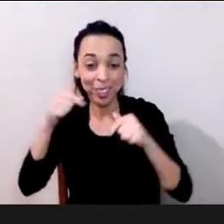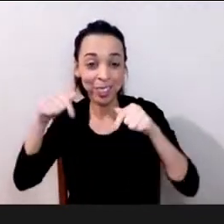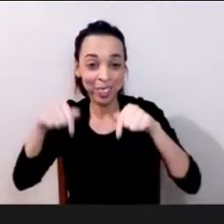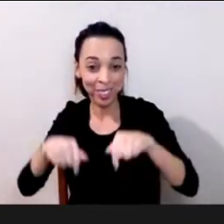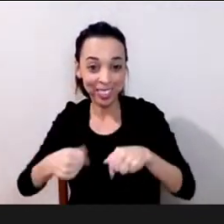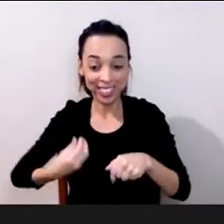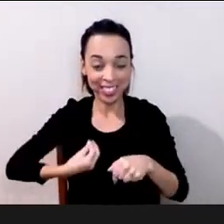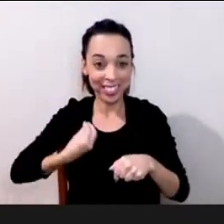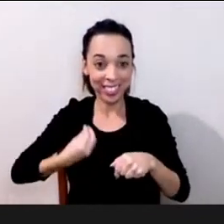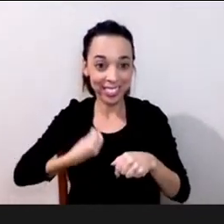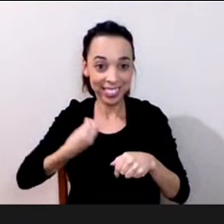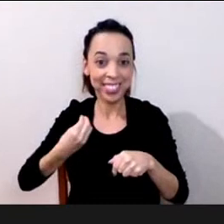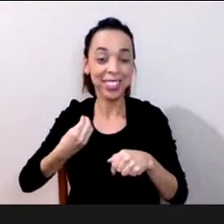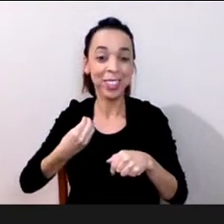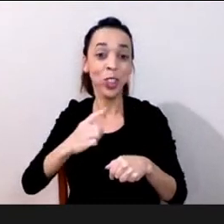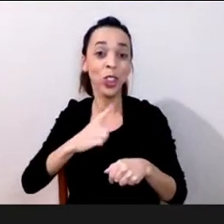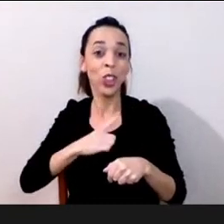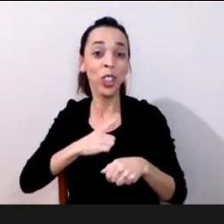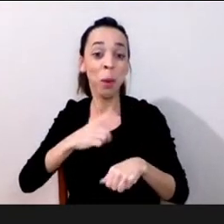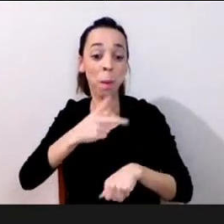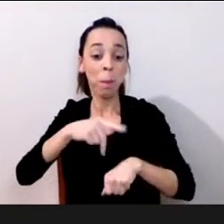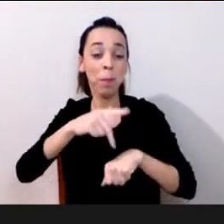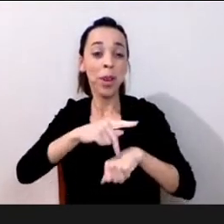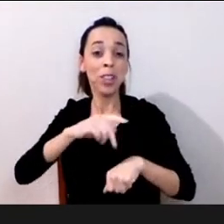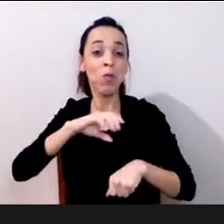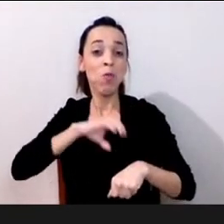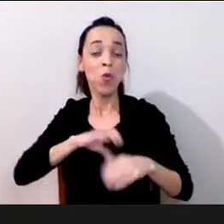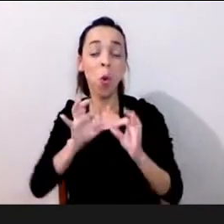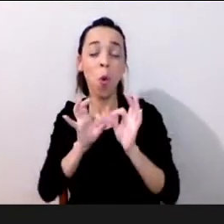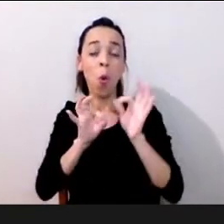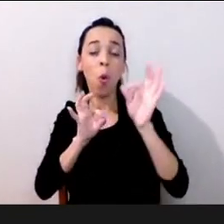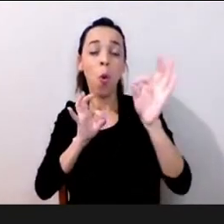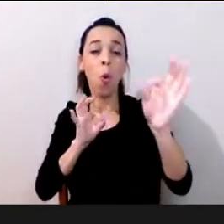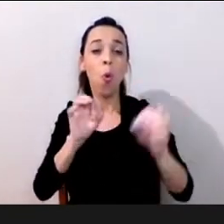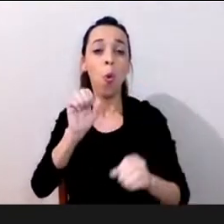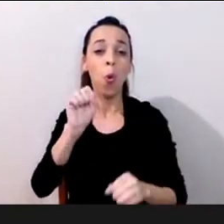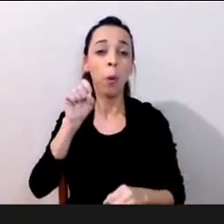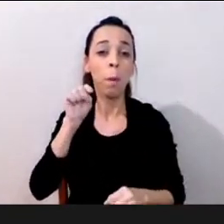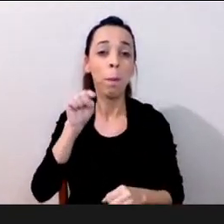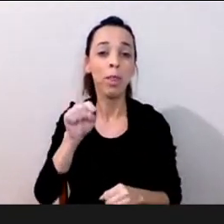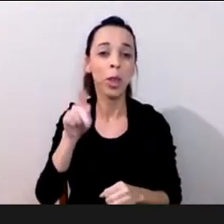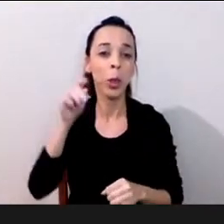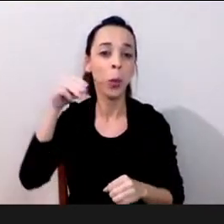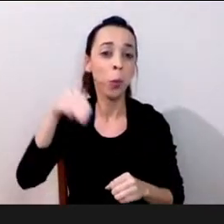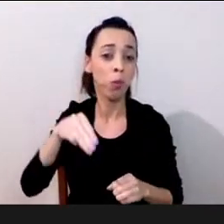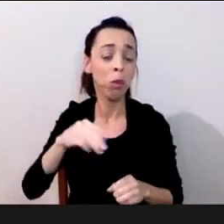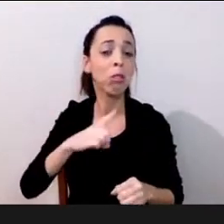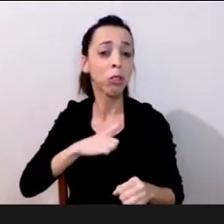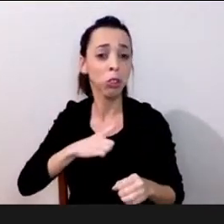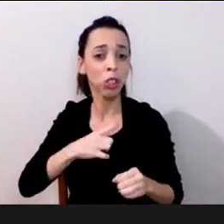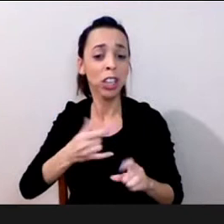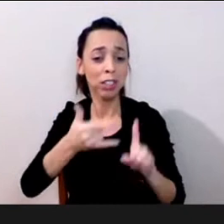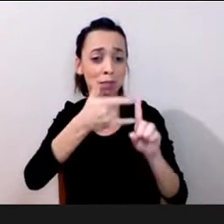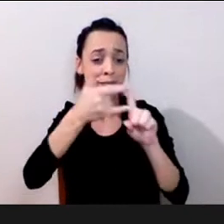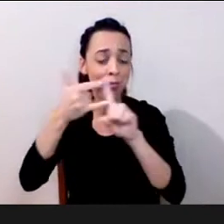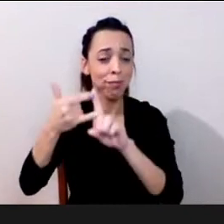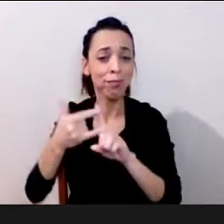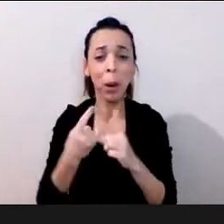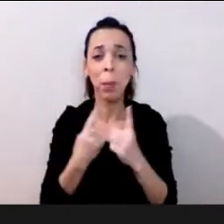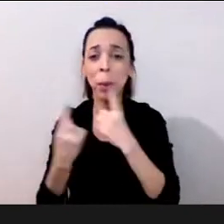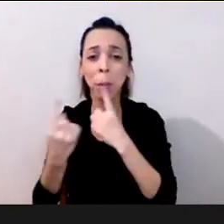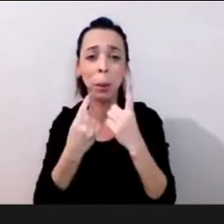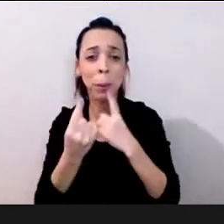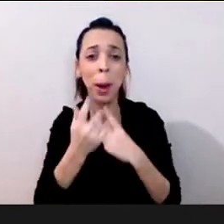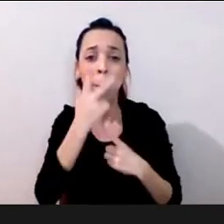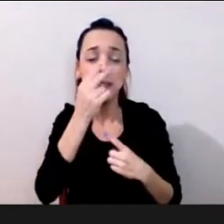num bate-papo com uma pessoa que está a 8 mil quilômetros de distância e estamos discutindo o mesmo assunto diante de